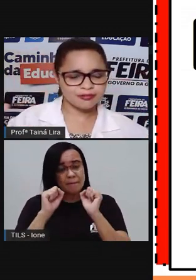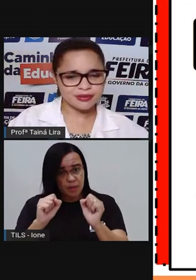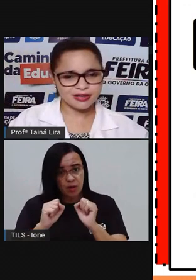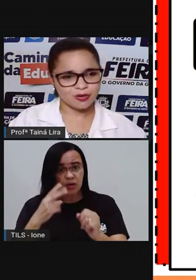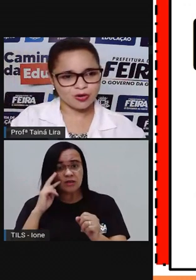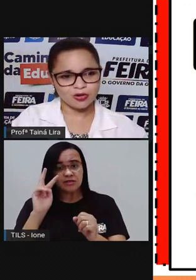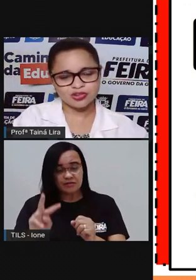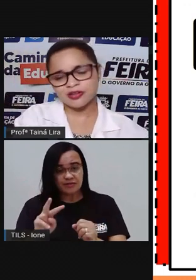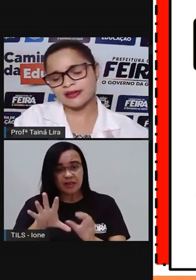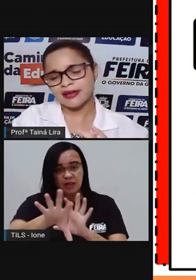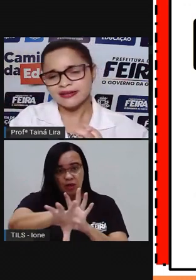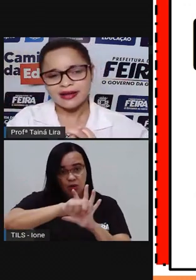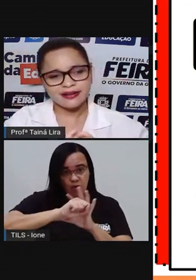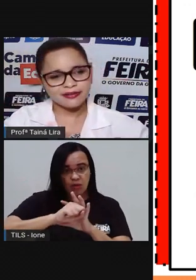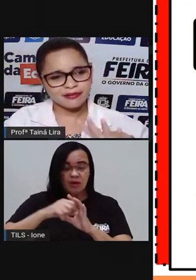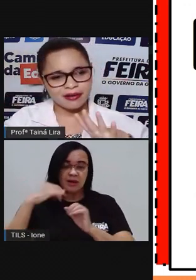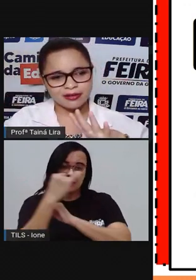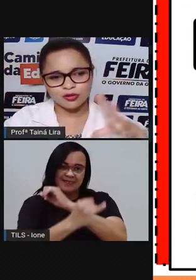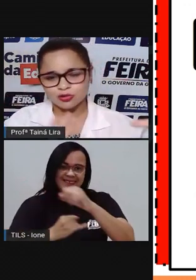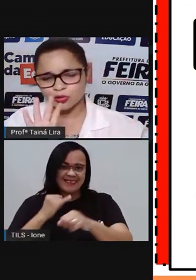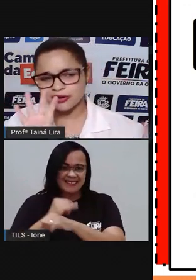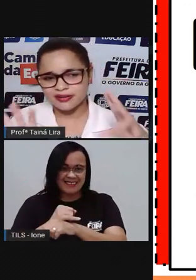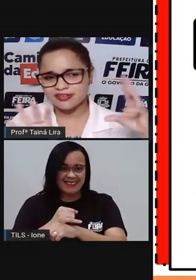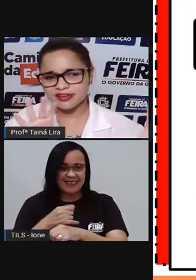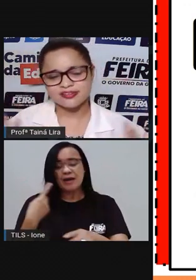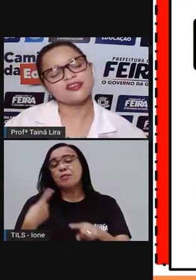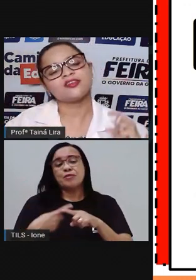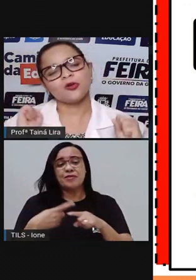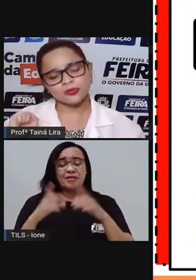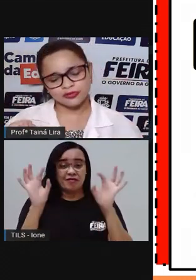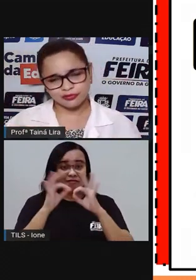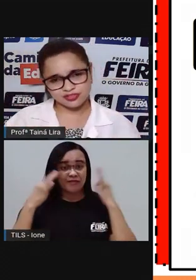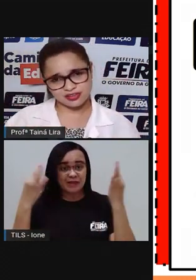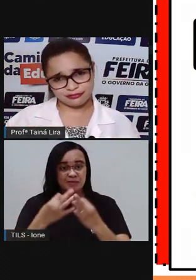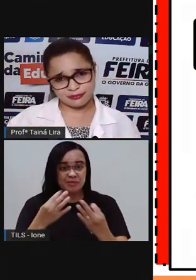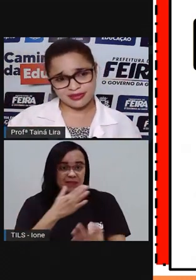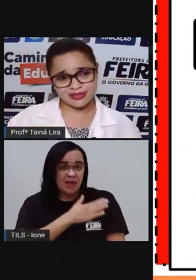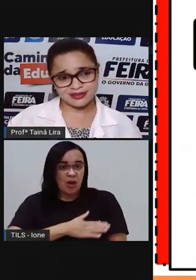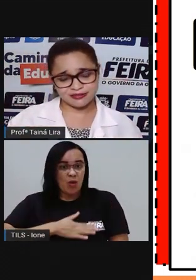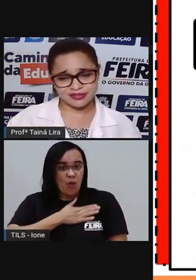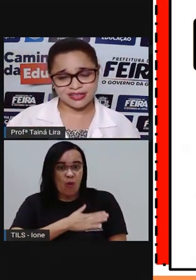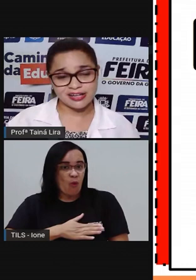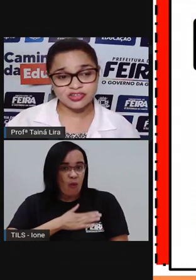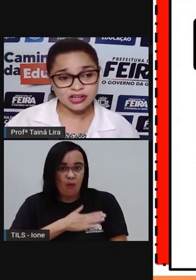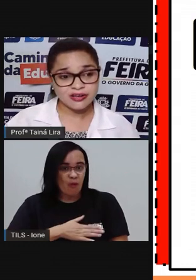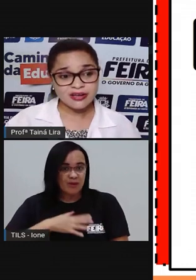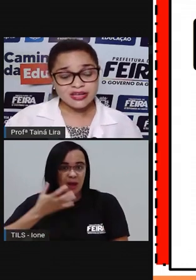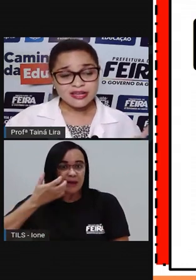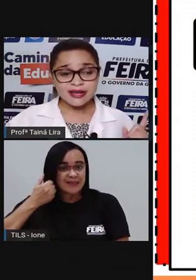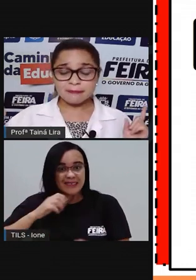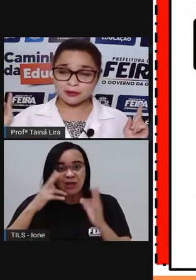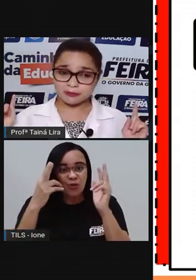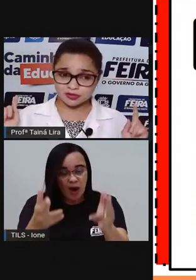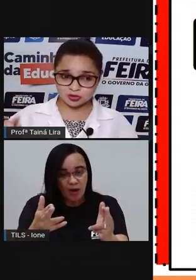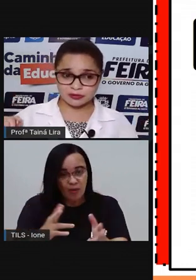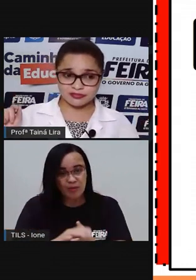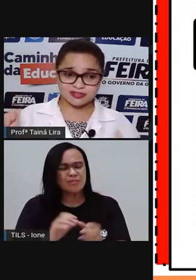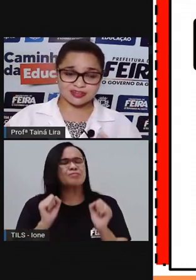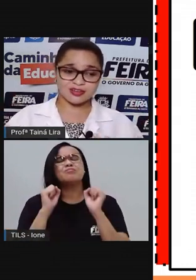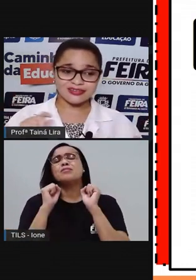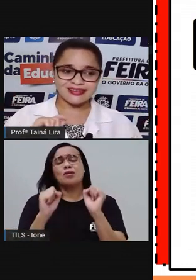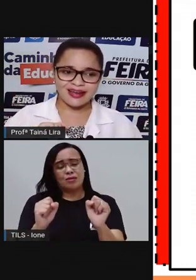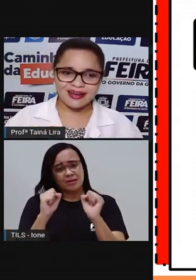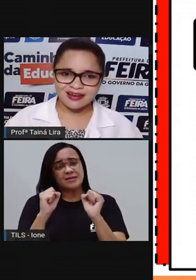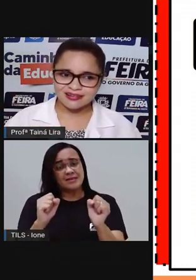mundo da família gosta, né? E aí adotou aí essa receita como se fosse da família, não é verdade? E a PRO pediu para